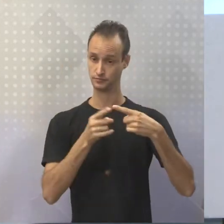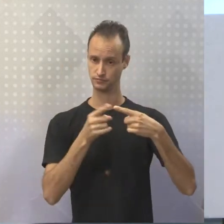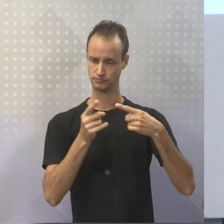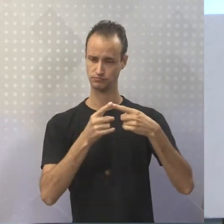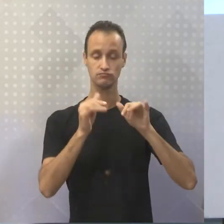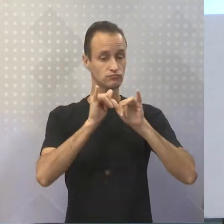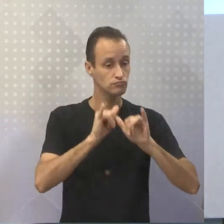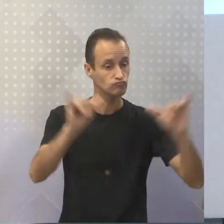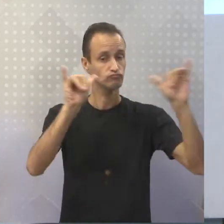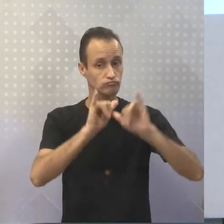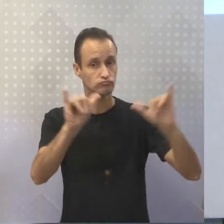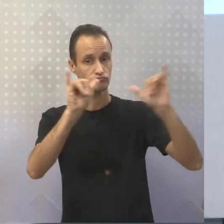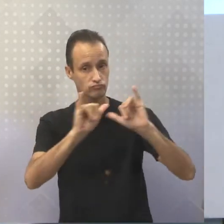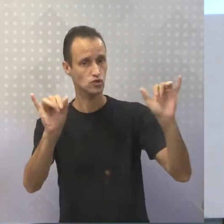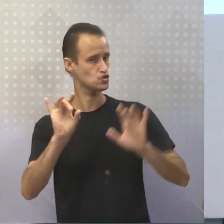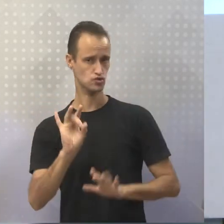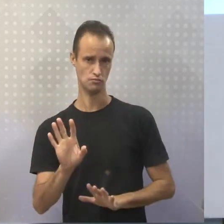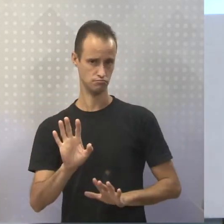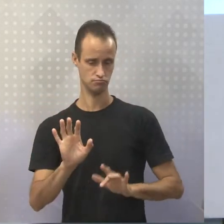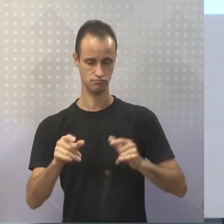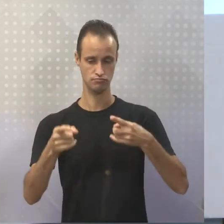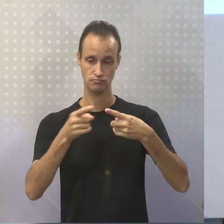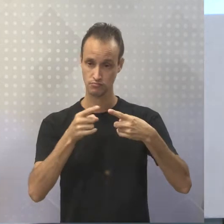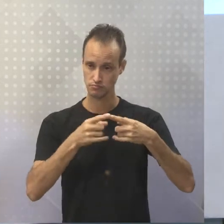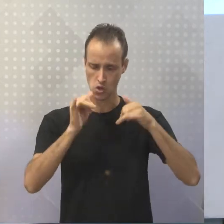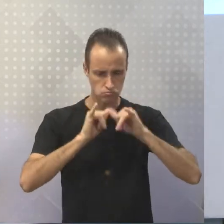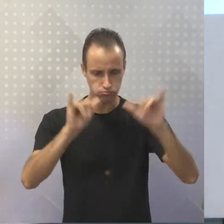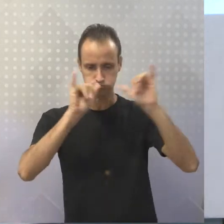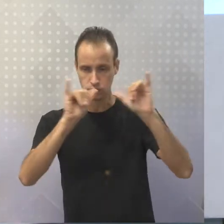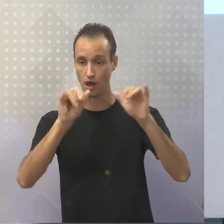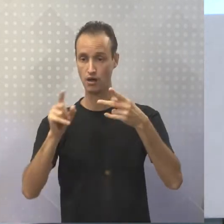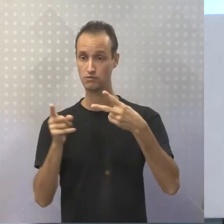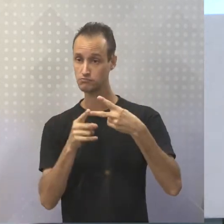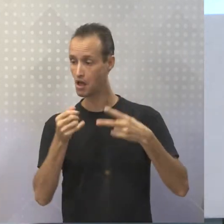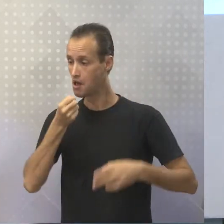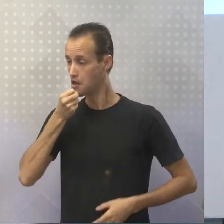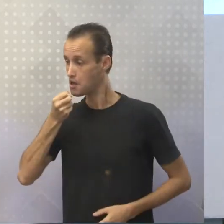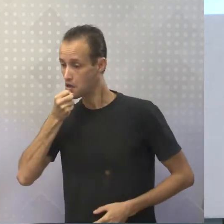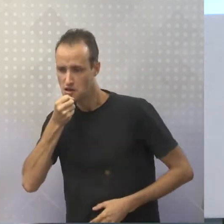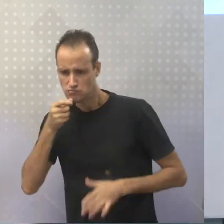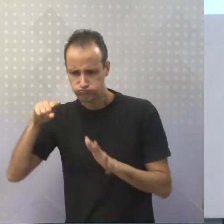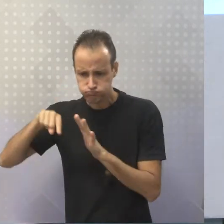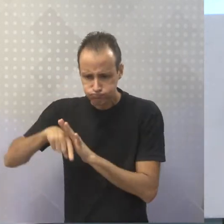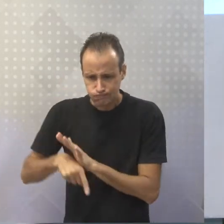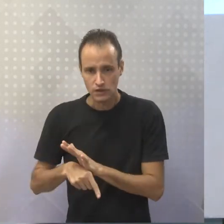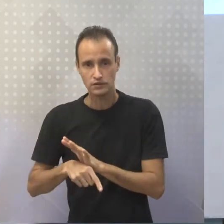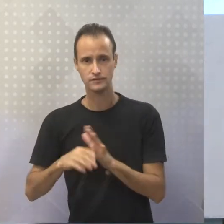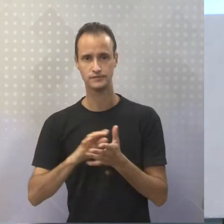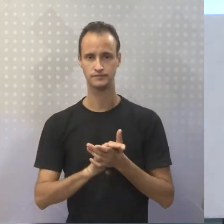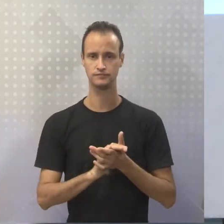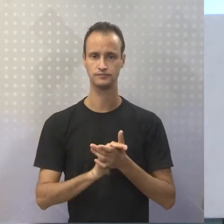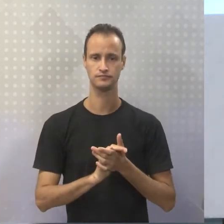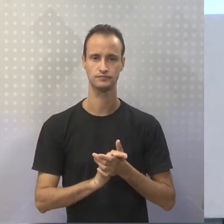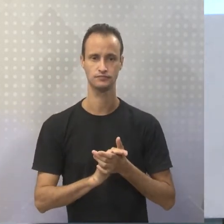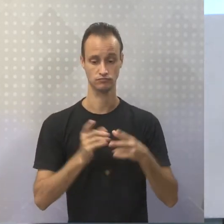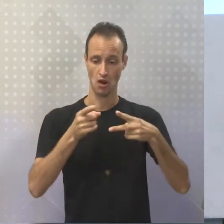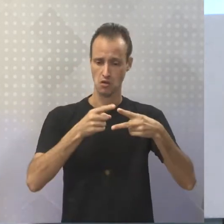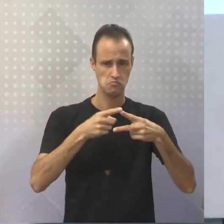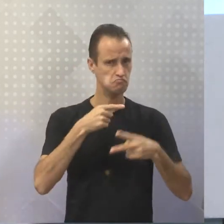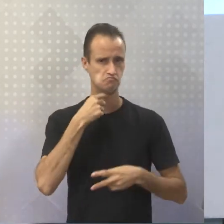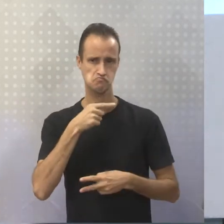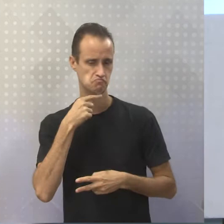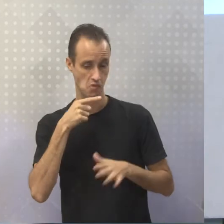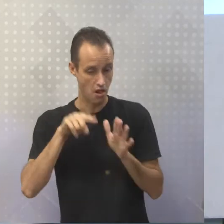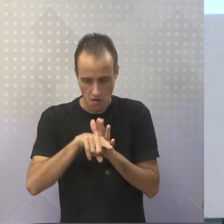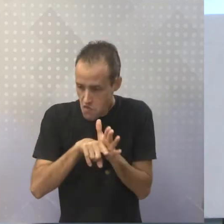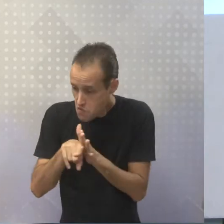apenas relata o fato. E não procura fazer justamente essa investigação.